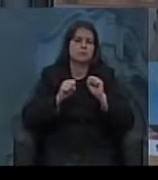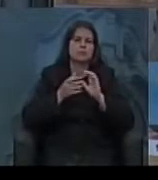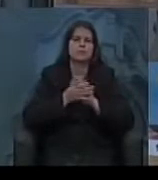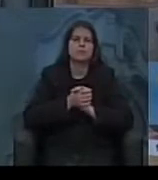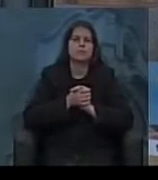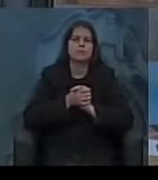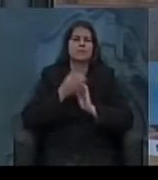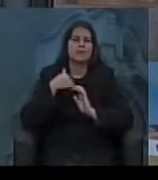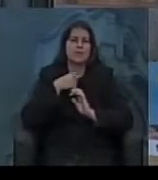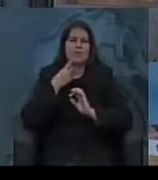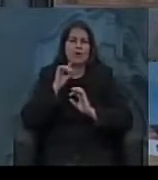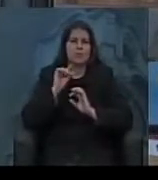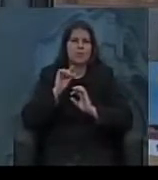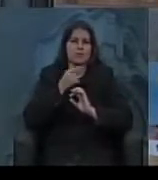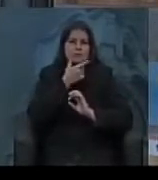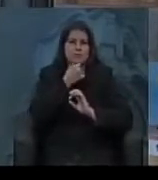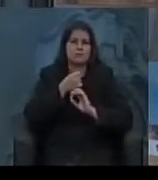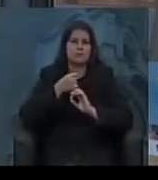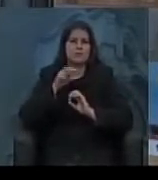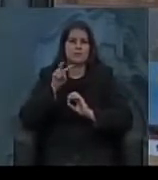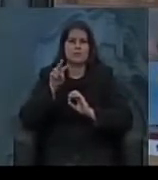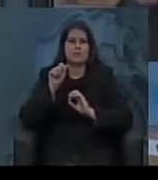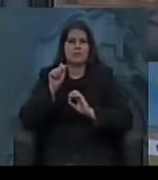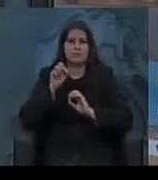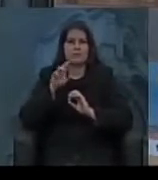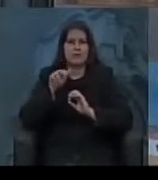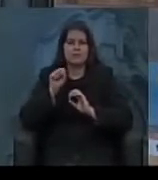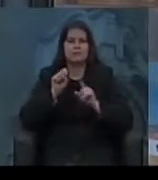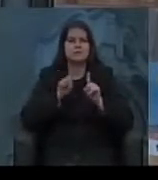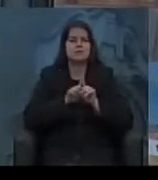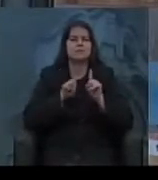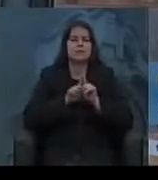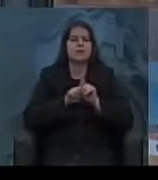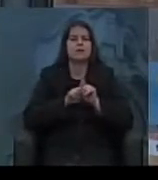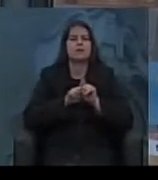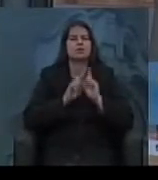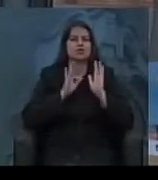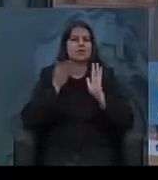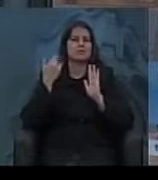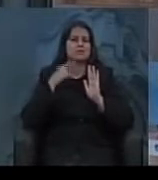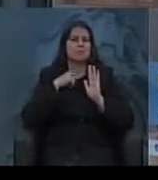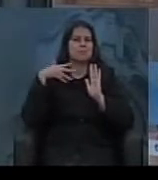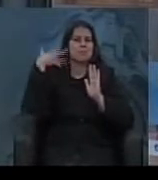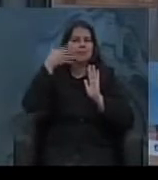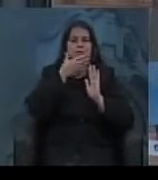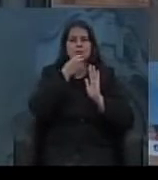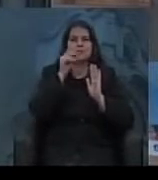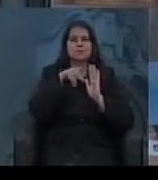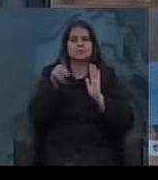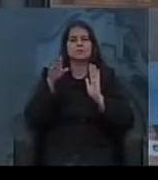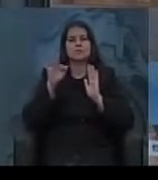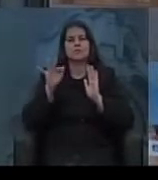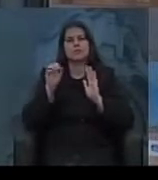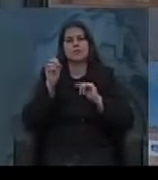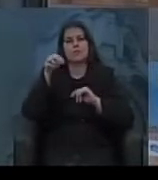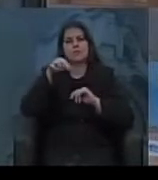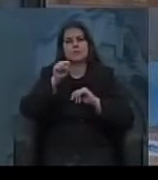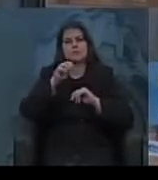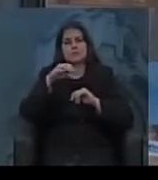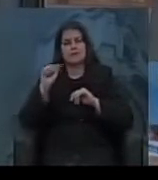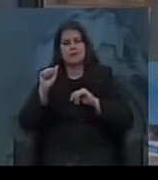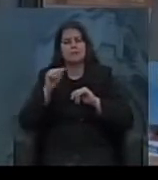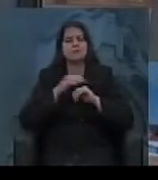Antes de eu falar um pouquinho do Vargas em si, e no primeiro encontro teve até uma palestra sobre o professor Pedro Fonseca, até